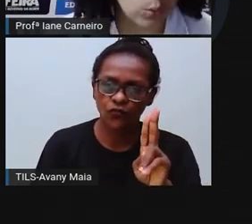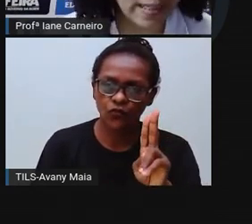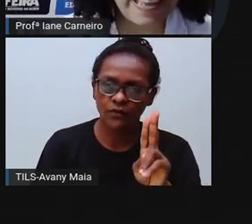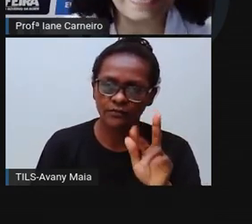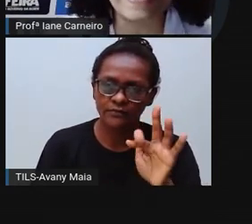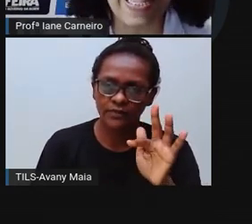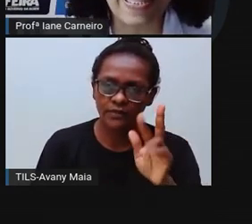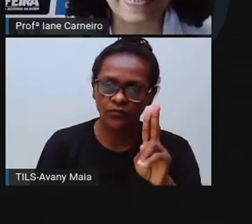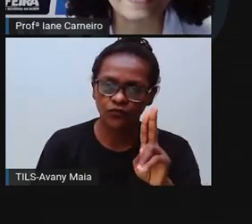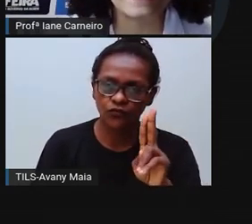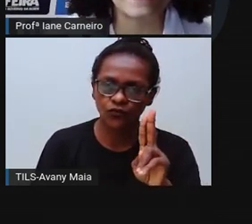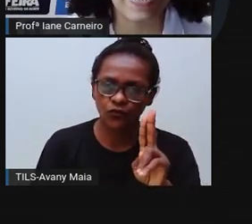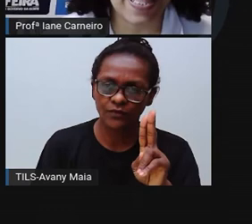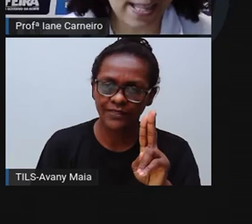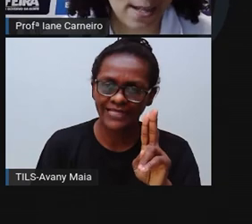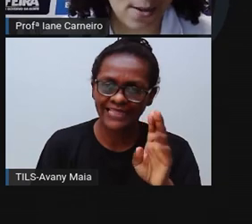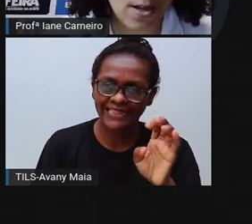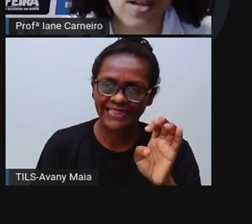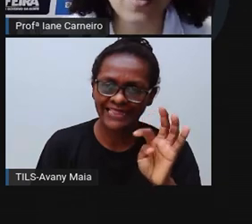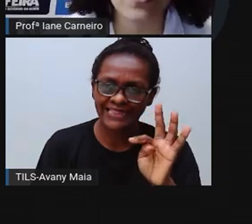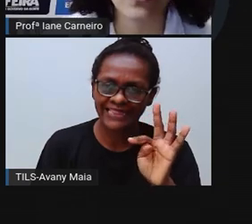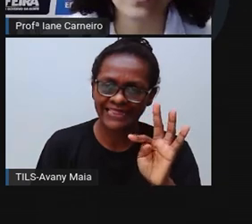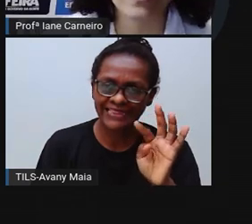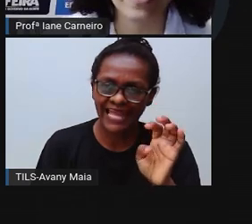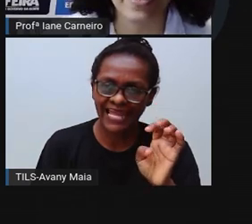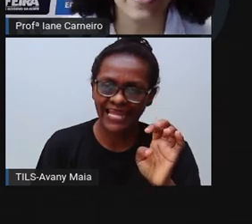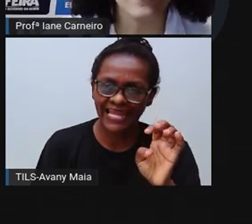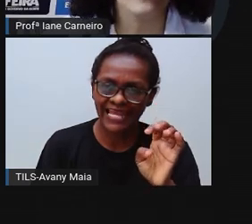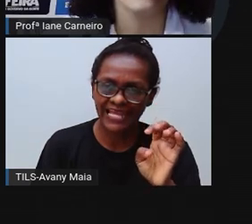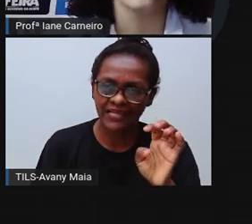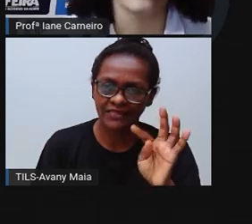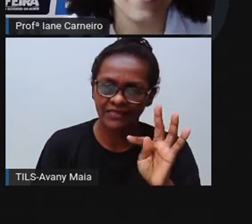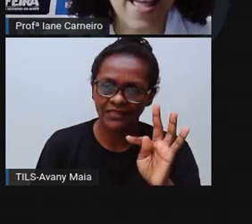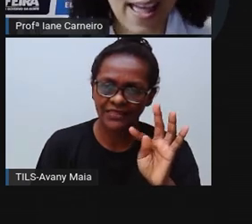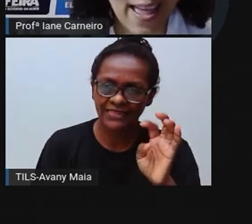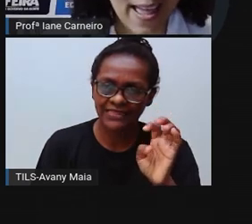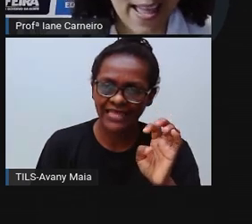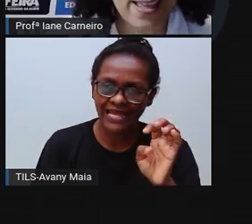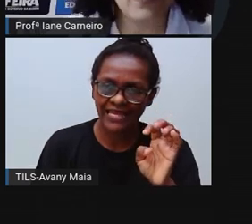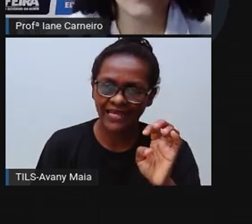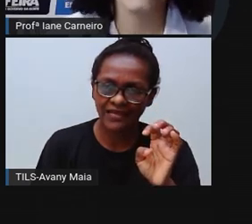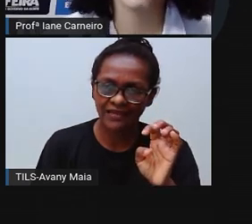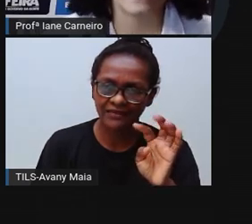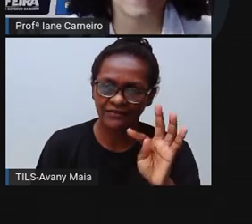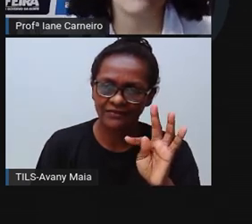Fú. Té. Té. Ó. Té. É.